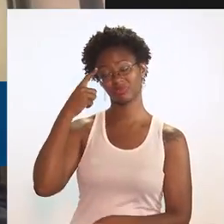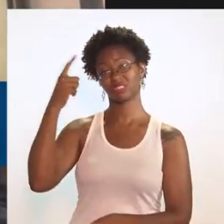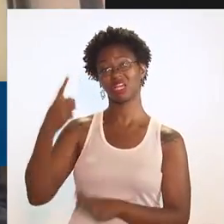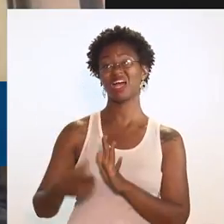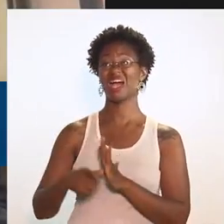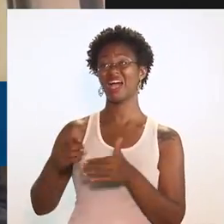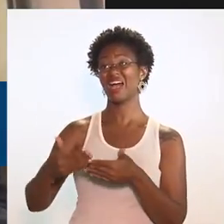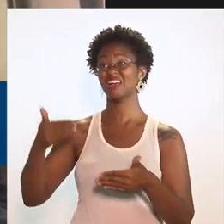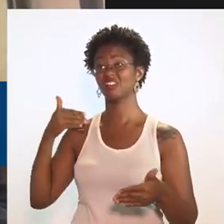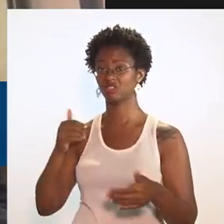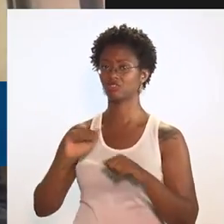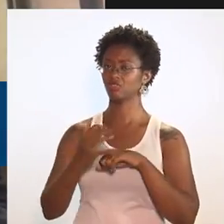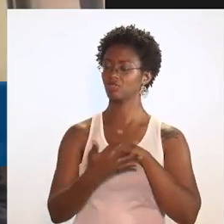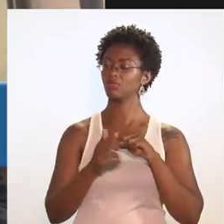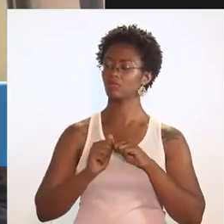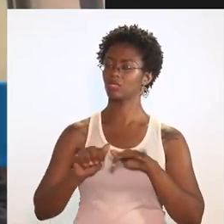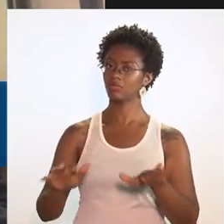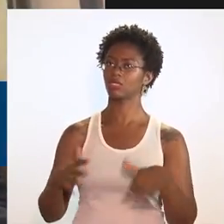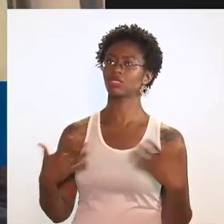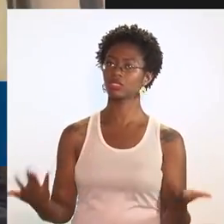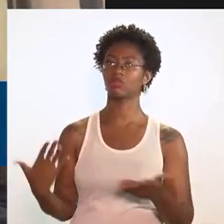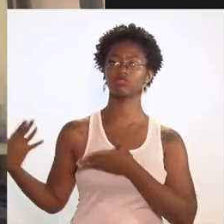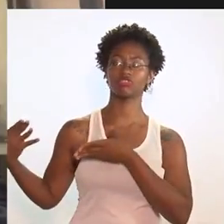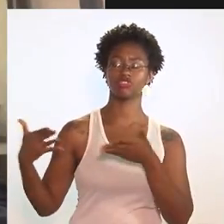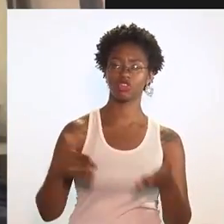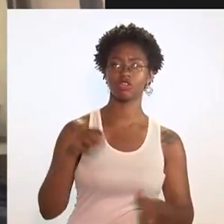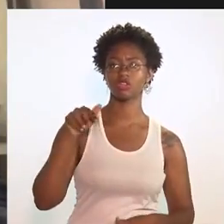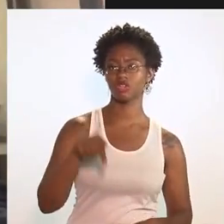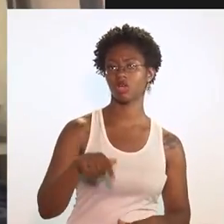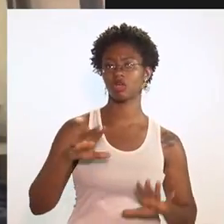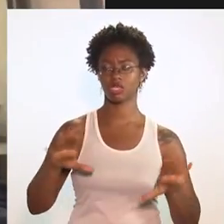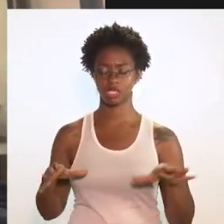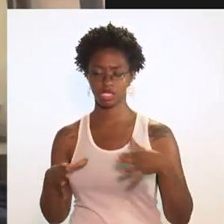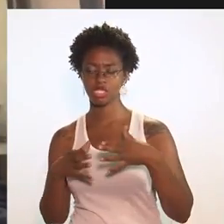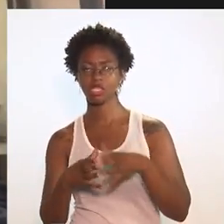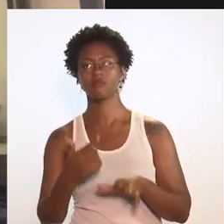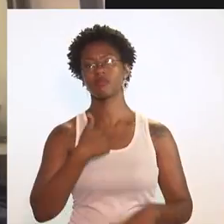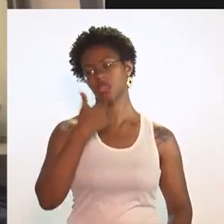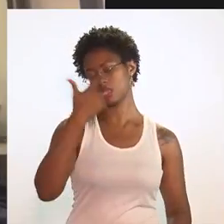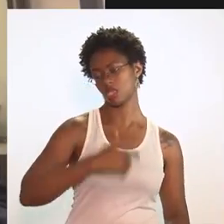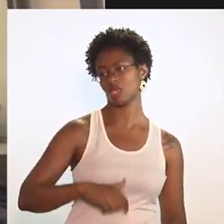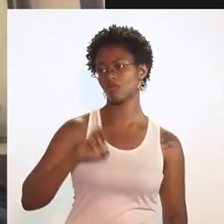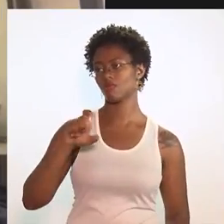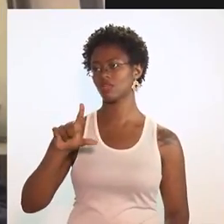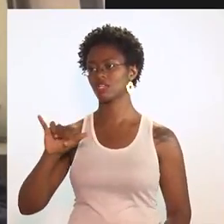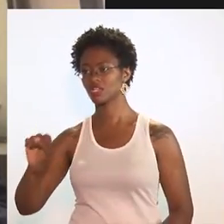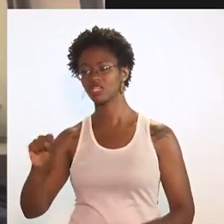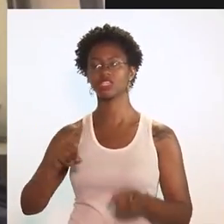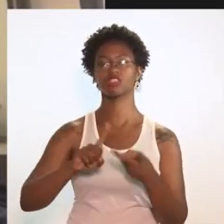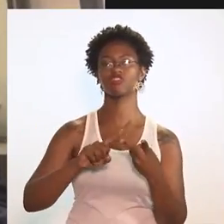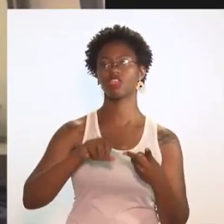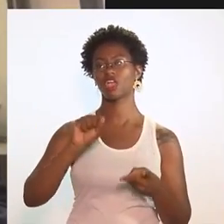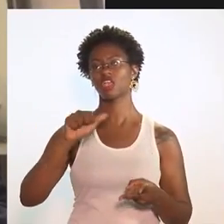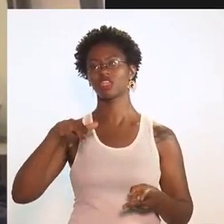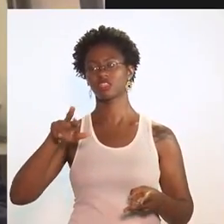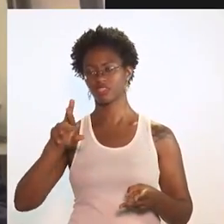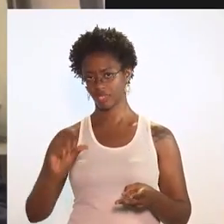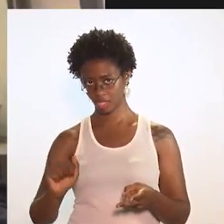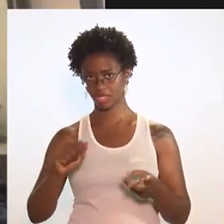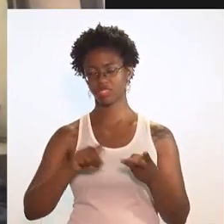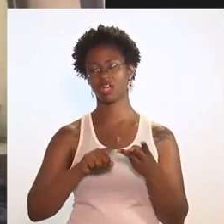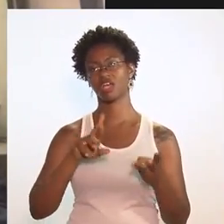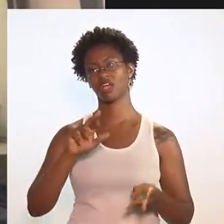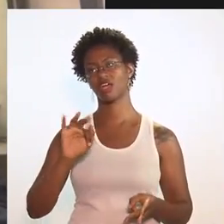antes do momento de pandemia, né? E nós já chegamos aqui, a equipe, eu, a Elenice, a Sando e o Rafa,